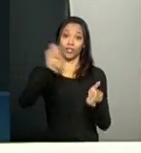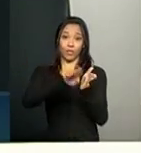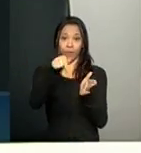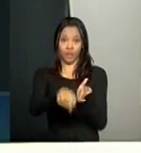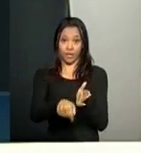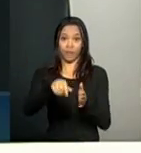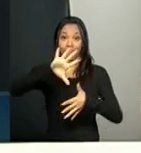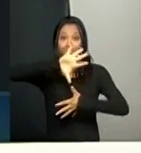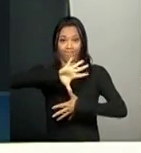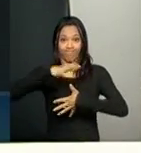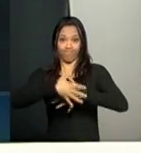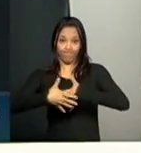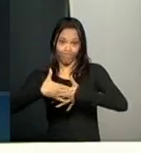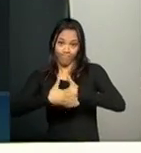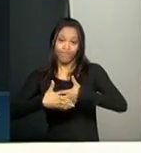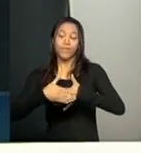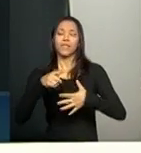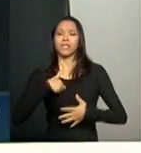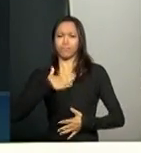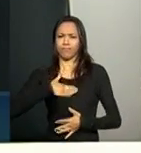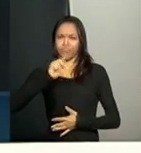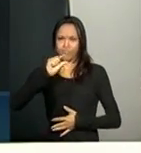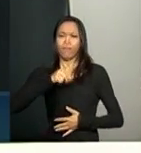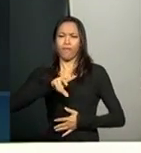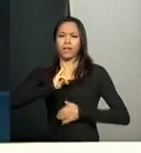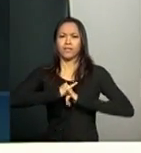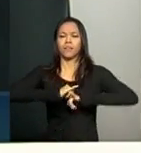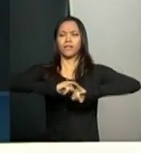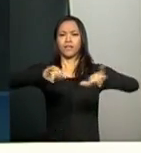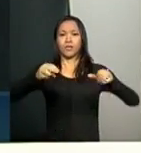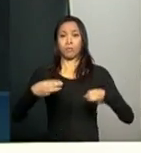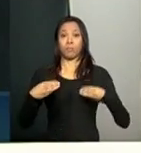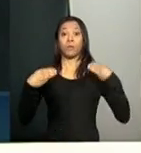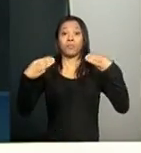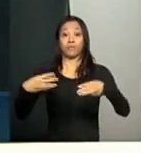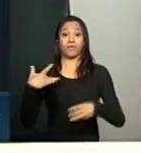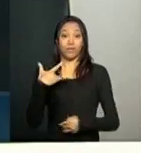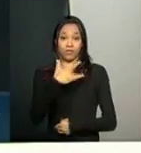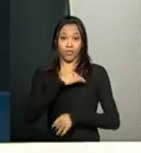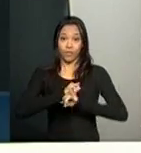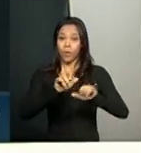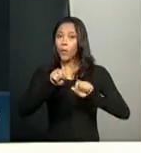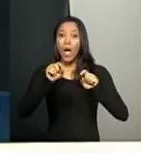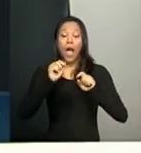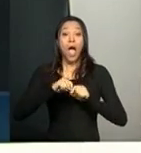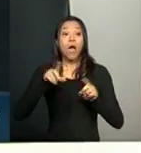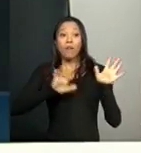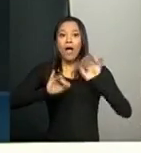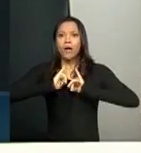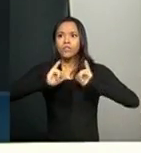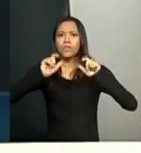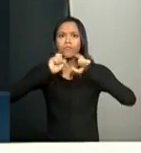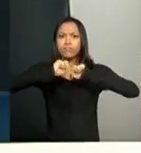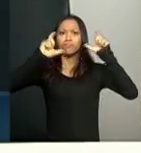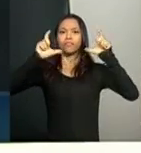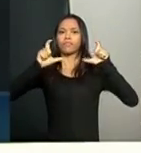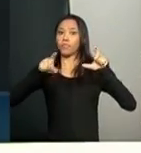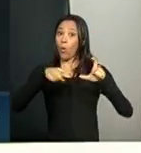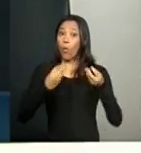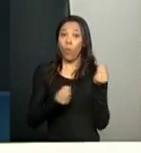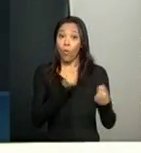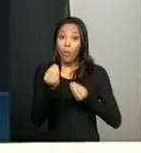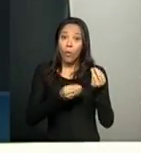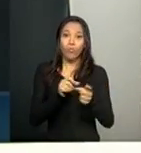Portanto, a campanha que vai ser lançada logo mais pelo ministro da Saúde, Arthur Quioro, vai alertar a população sobre as formas de